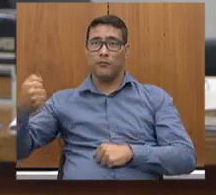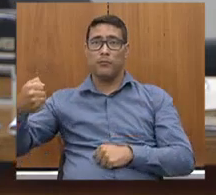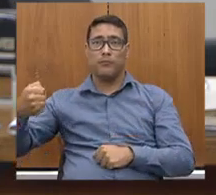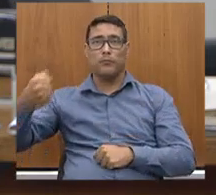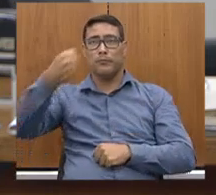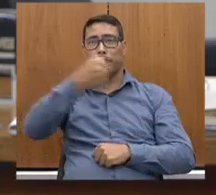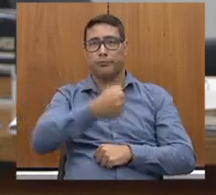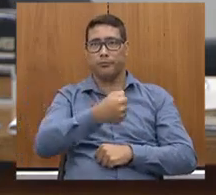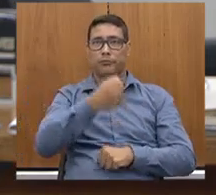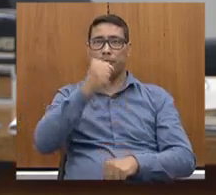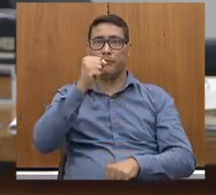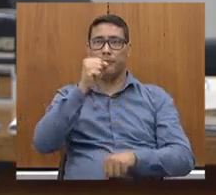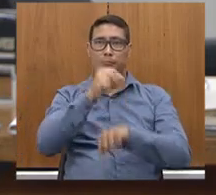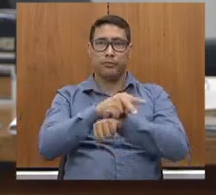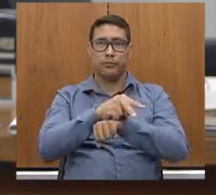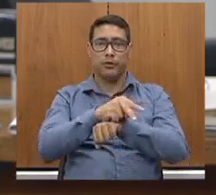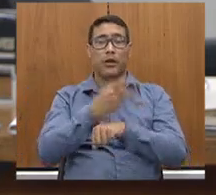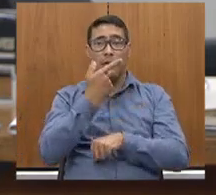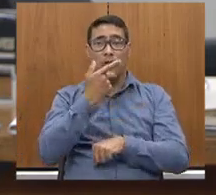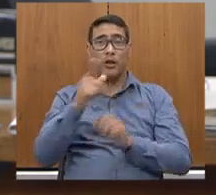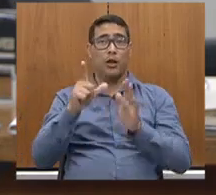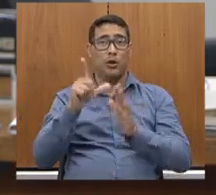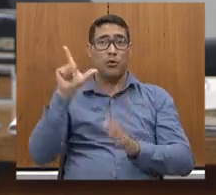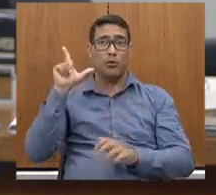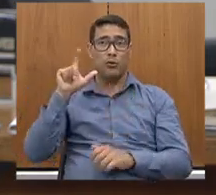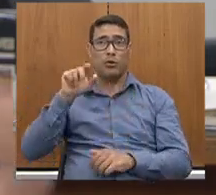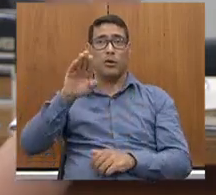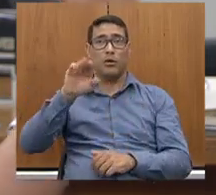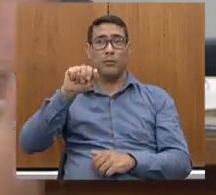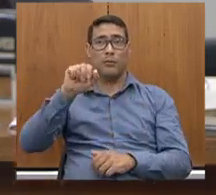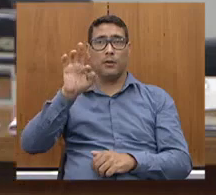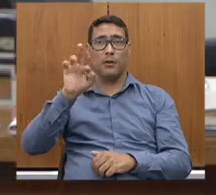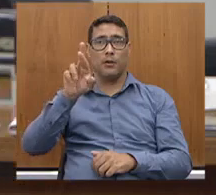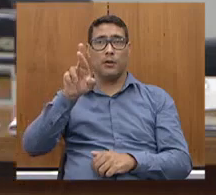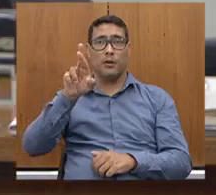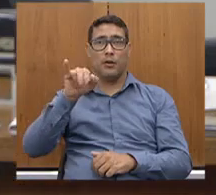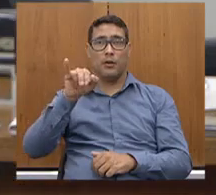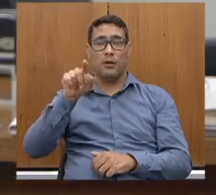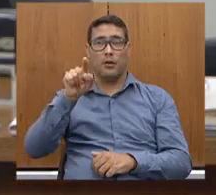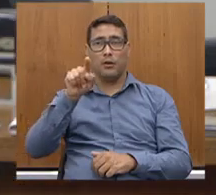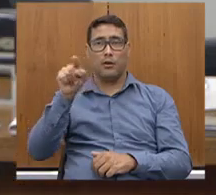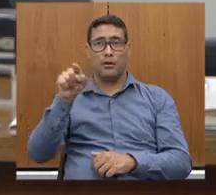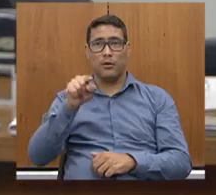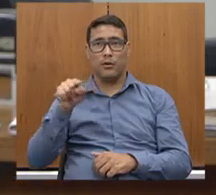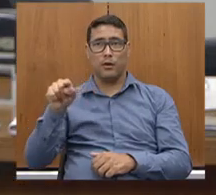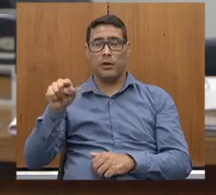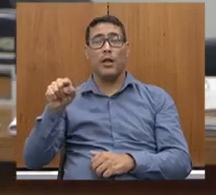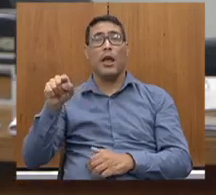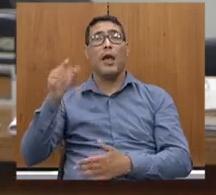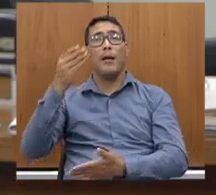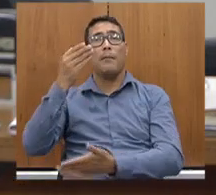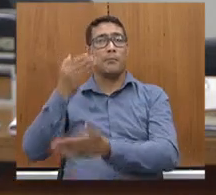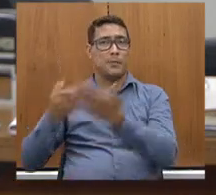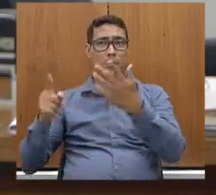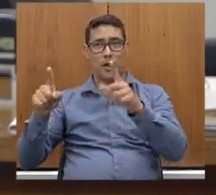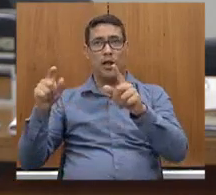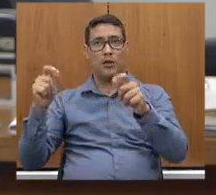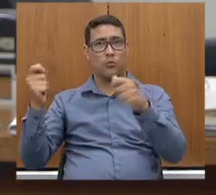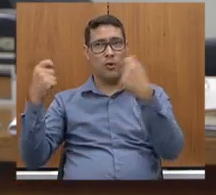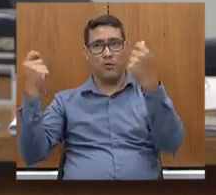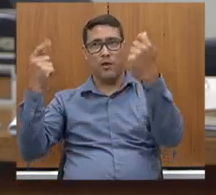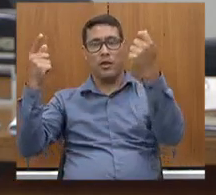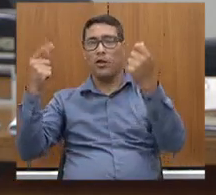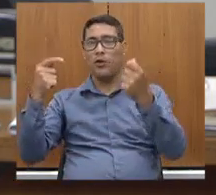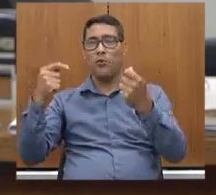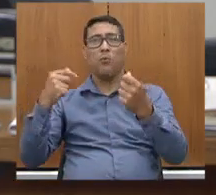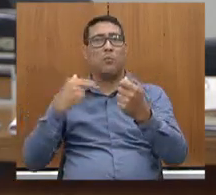eu disse ontem para a Beatriz, ela falou assim, não pode perder o seu deputado, que eu perdi ele lá no evento, você não pode perder o seu